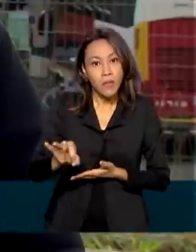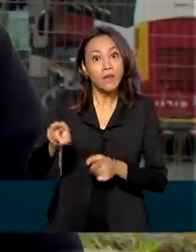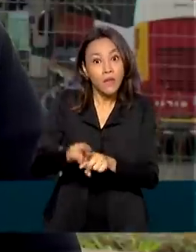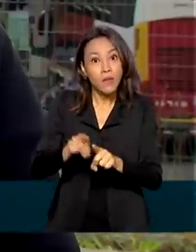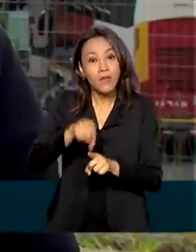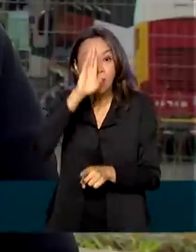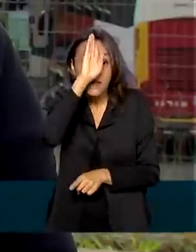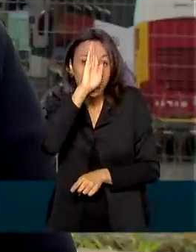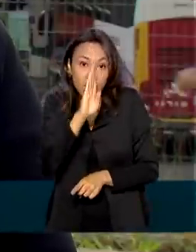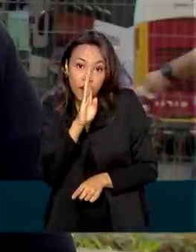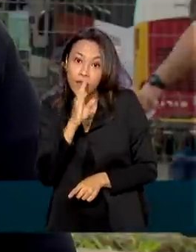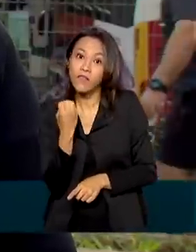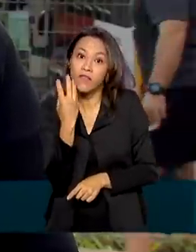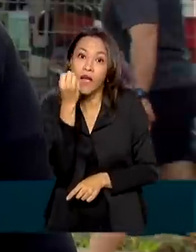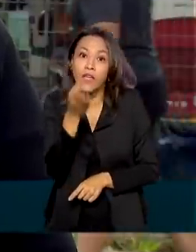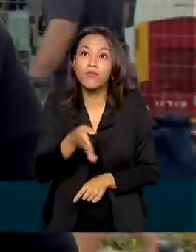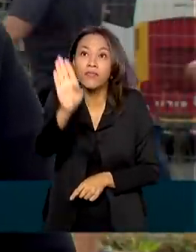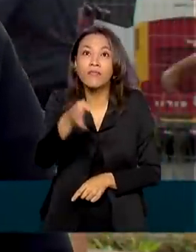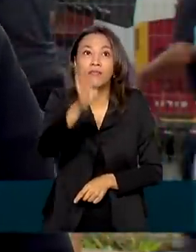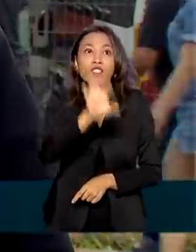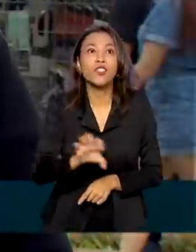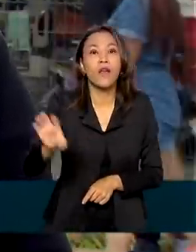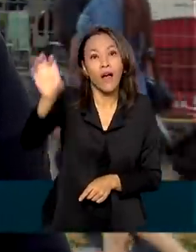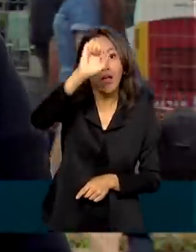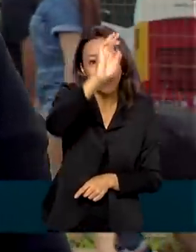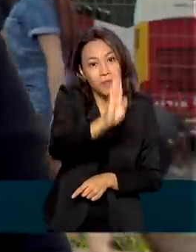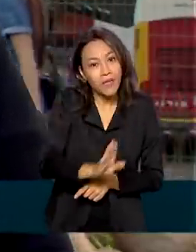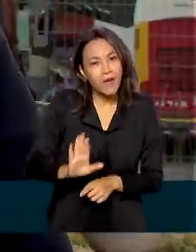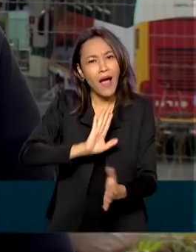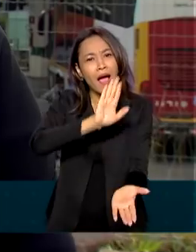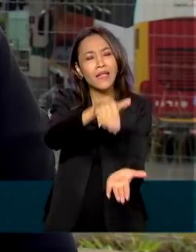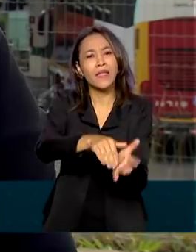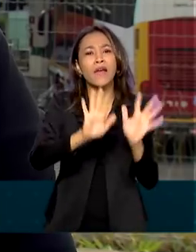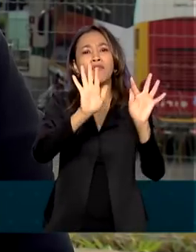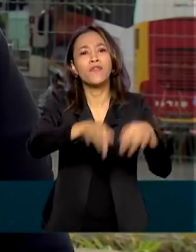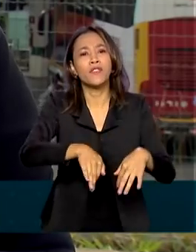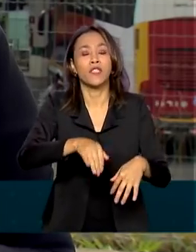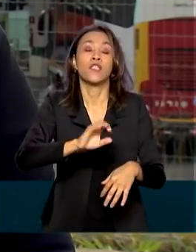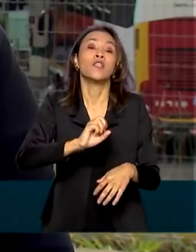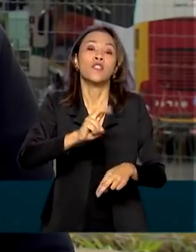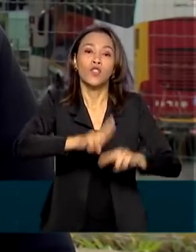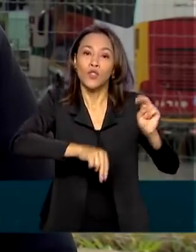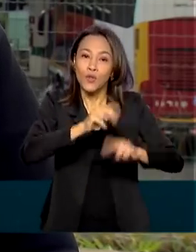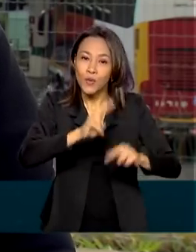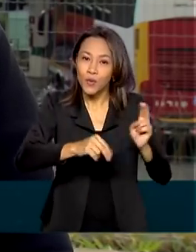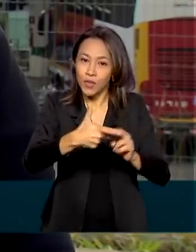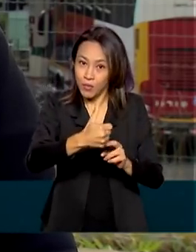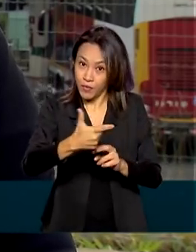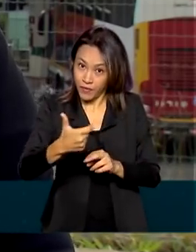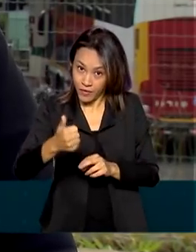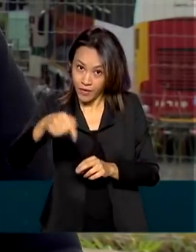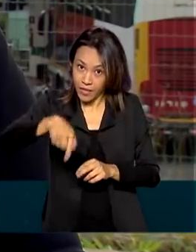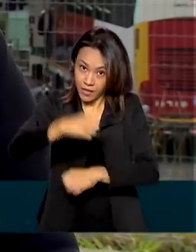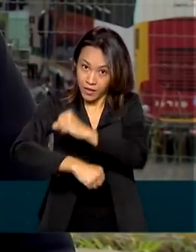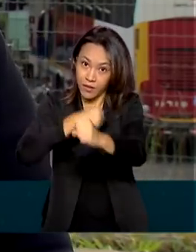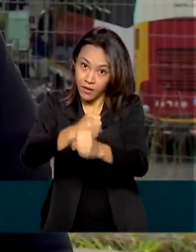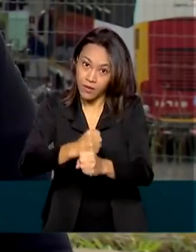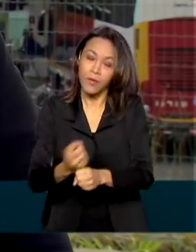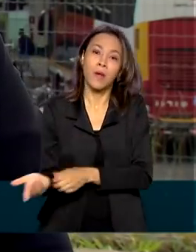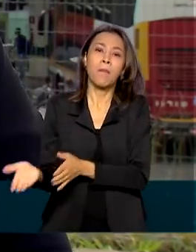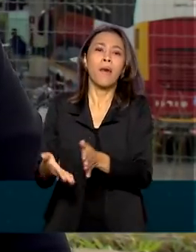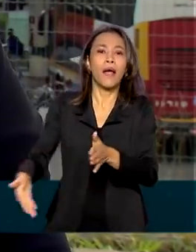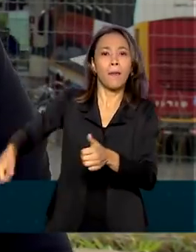gratuidade em viagens para outros estados até o final de junho de 2021. Na prática, a migração para a versão